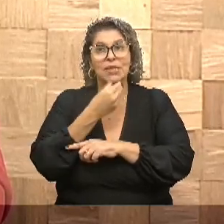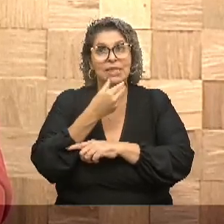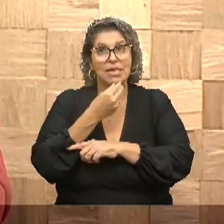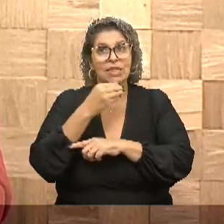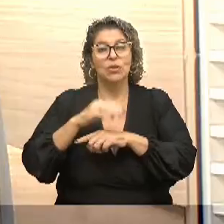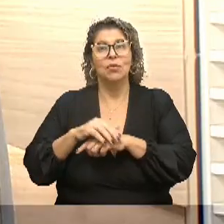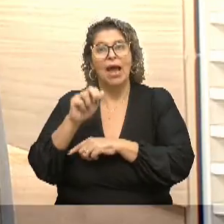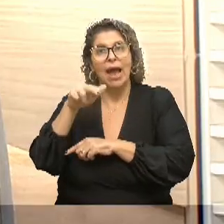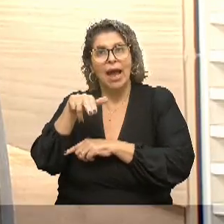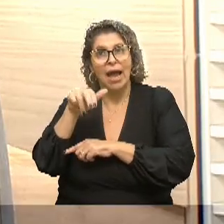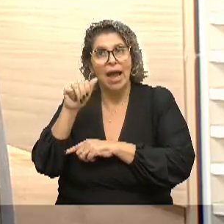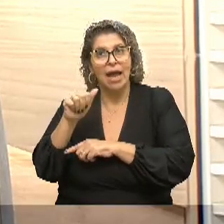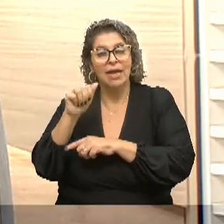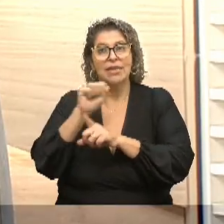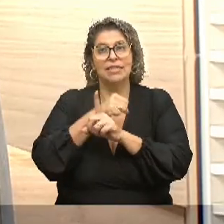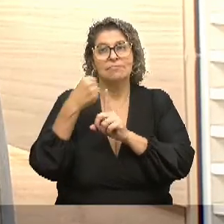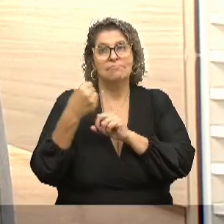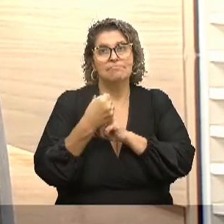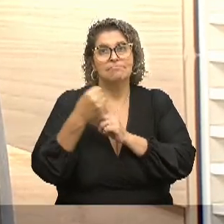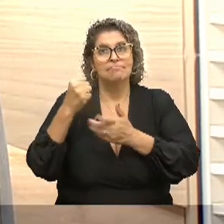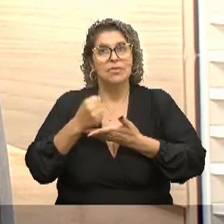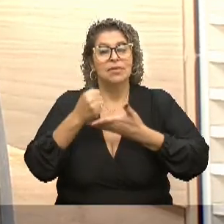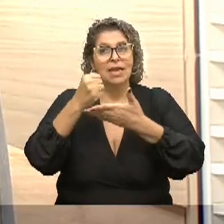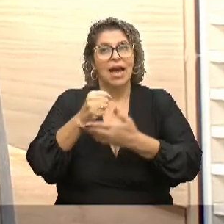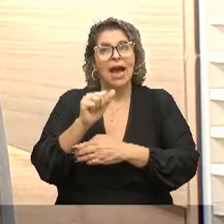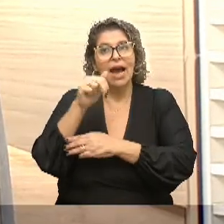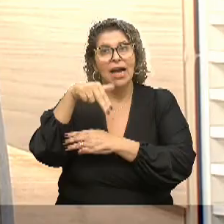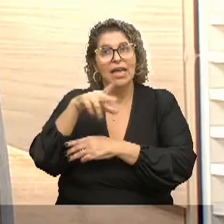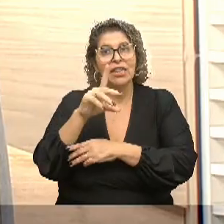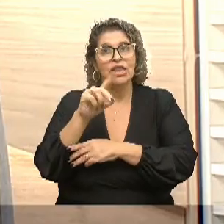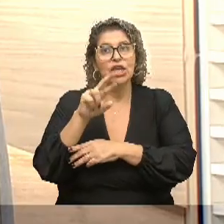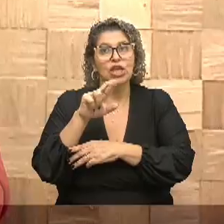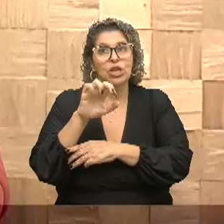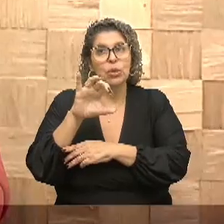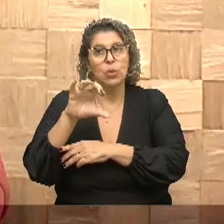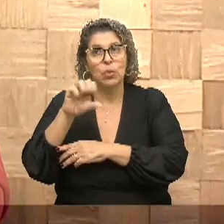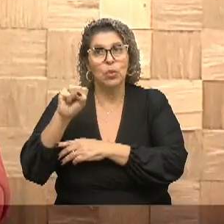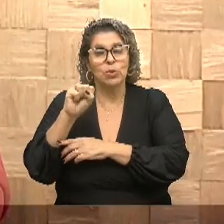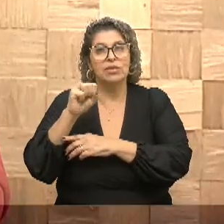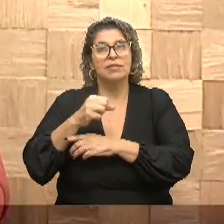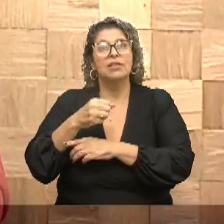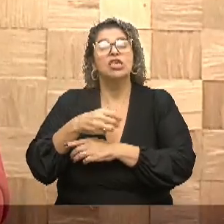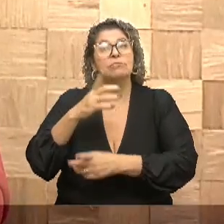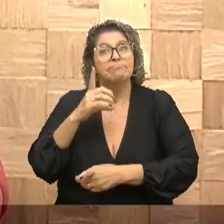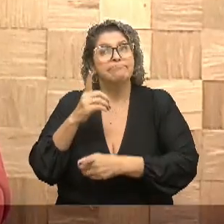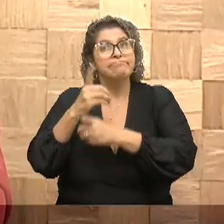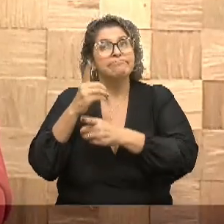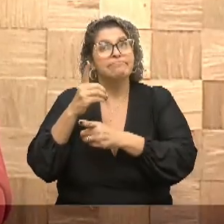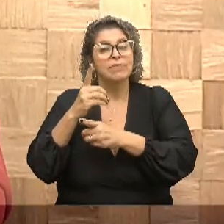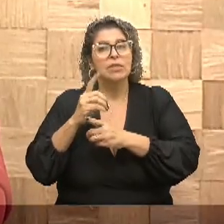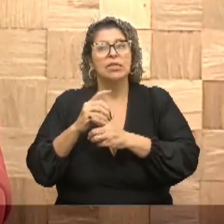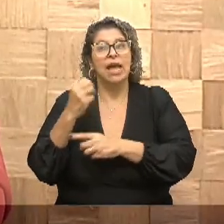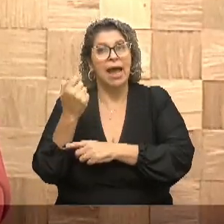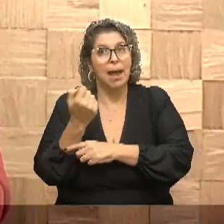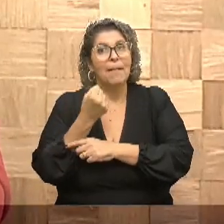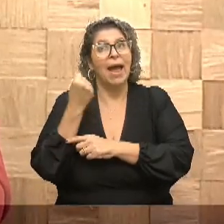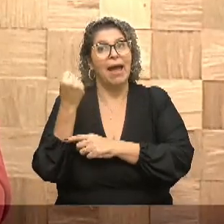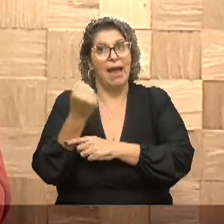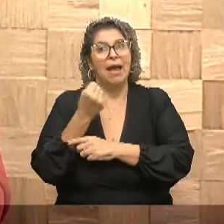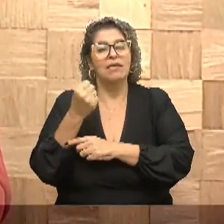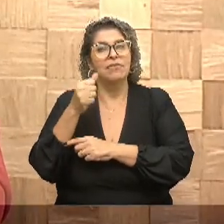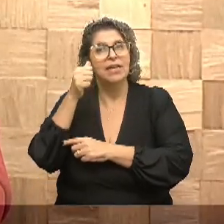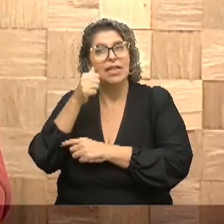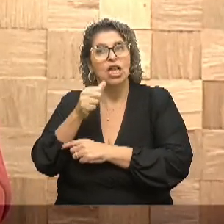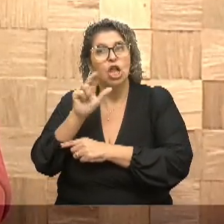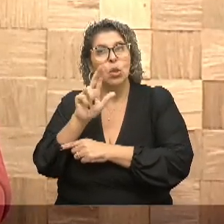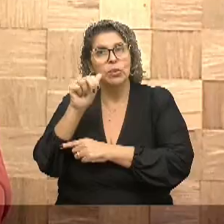Rangel, assistente social e mãe do Andrius, de 20 anos, diagnosticado com autismo severo. E a Luciana